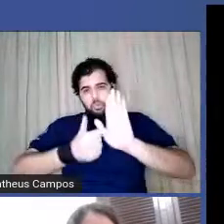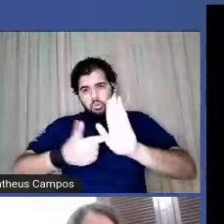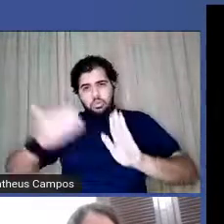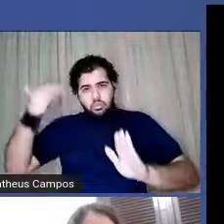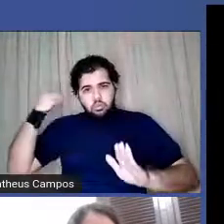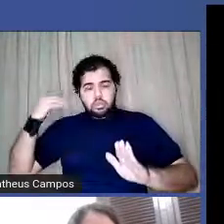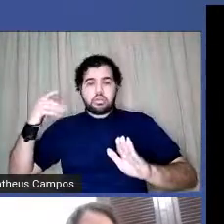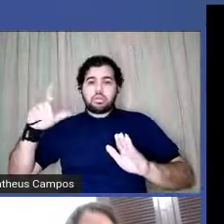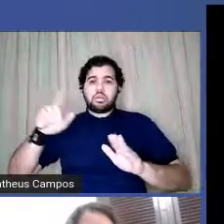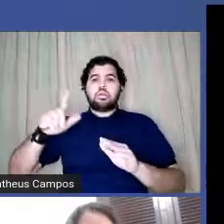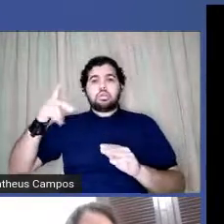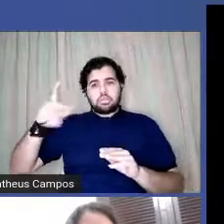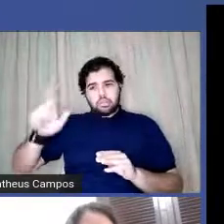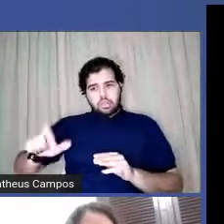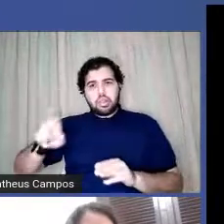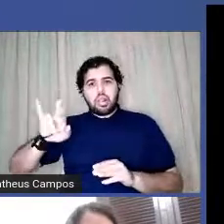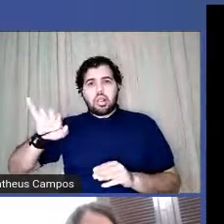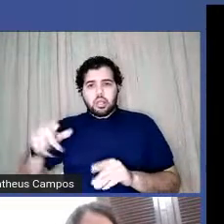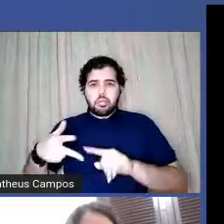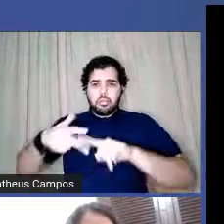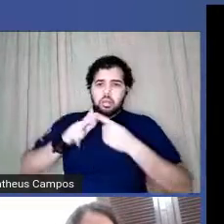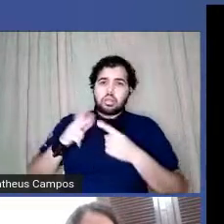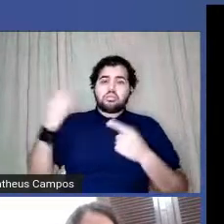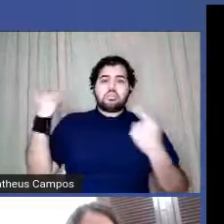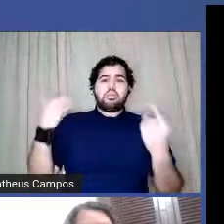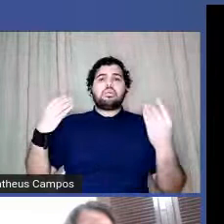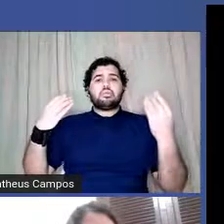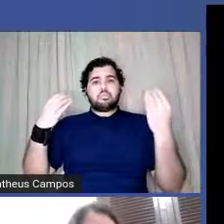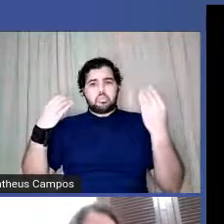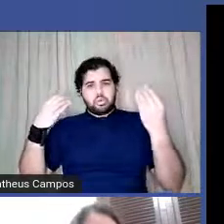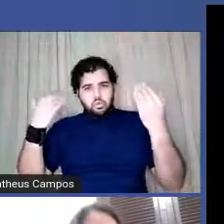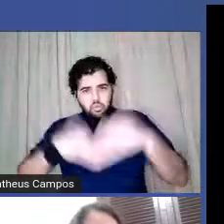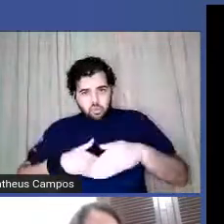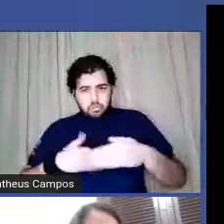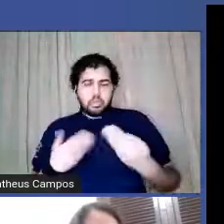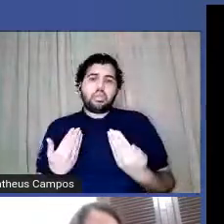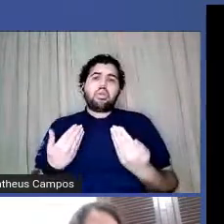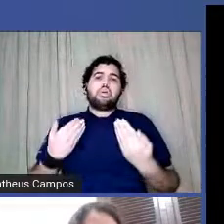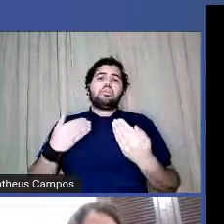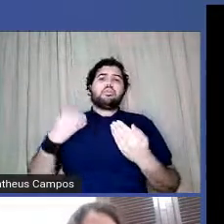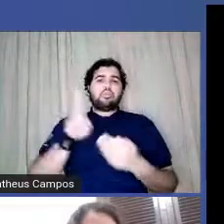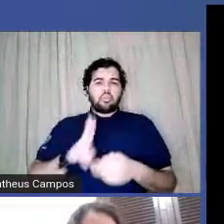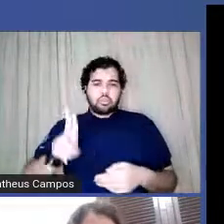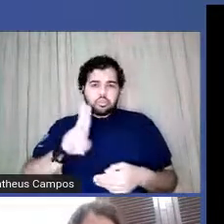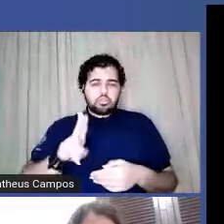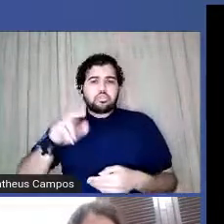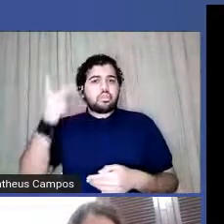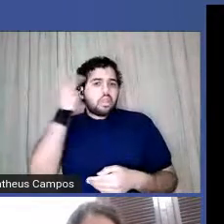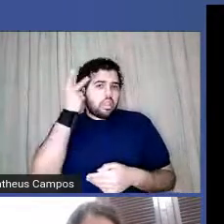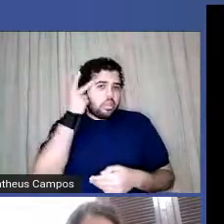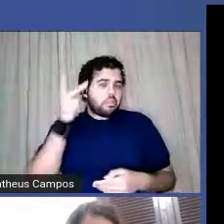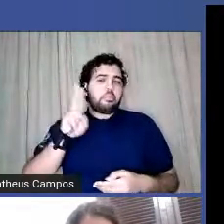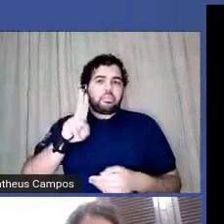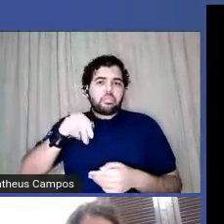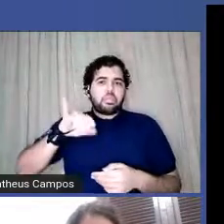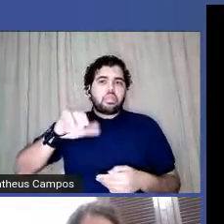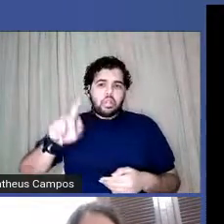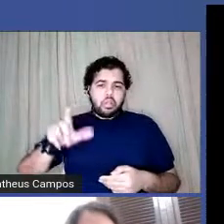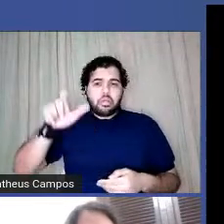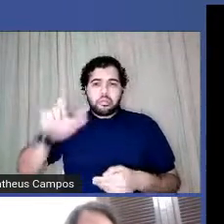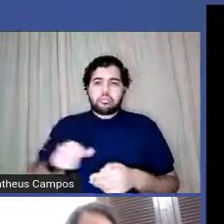Sabrina me corrigiu. Foi no vestibular de uma universidade de São Paulo, é, na Unicamp, que saiu a poema da Mar.